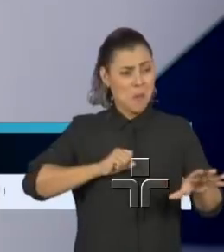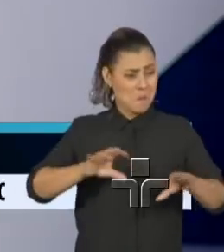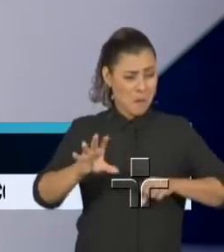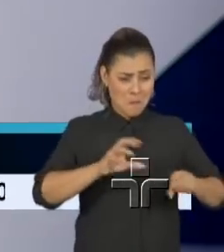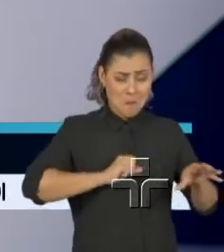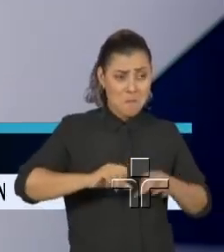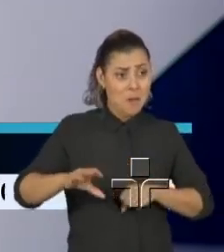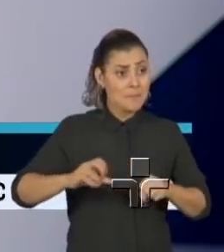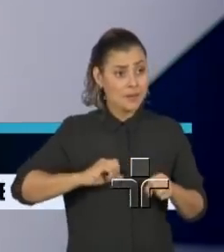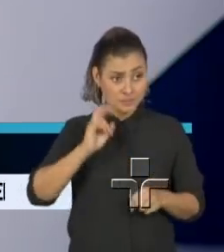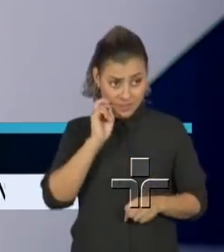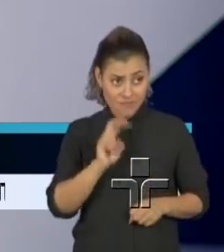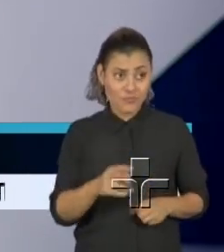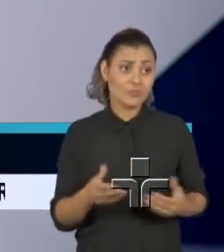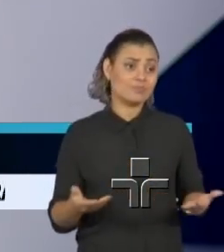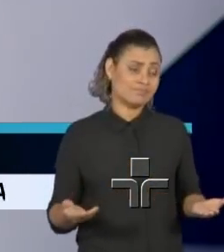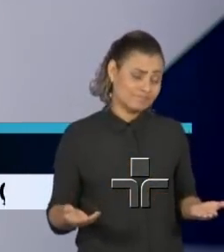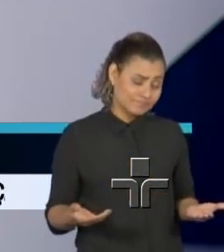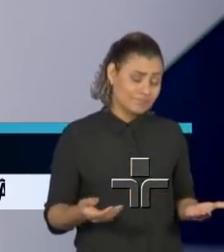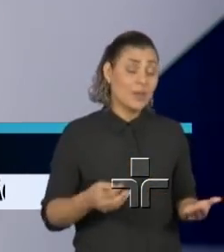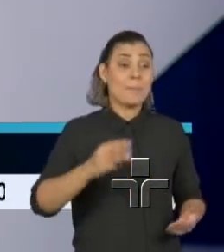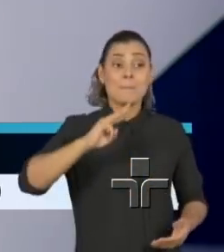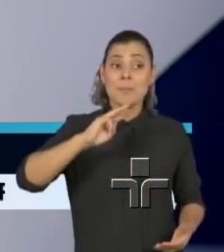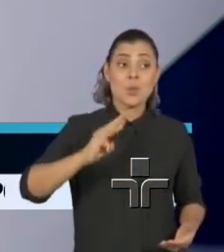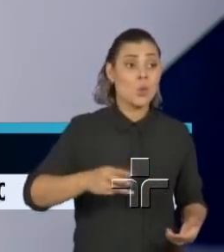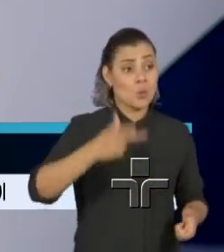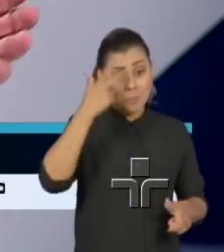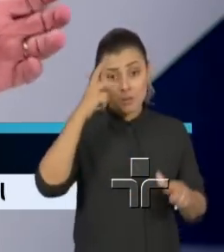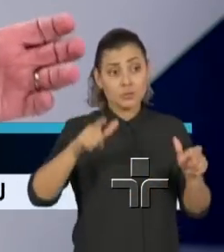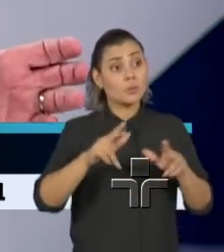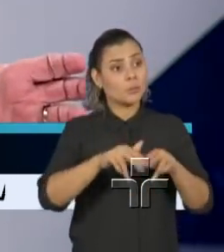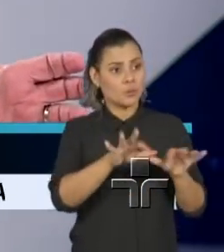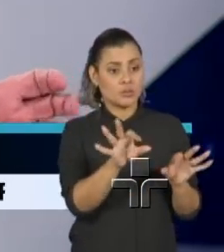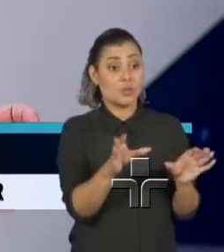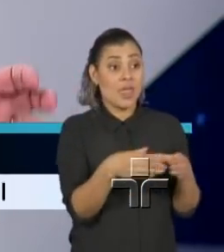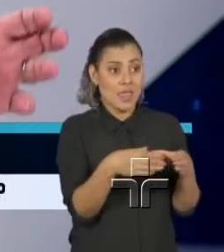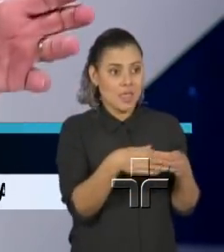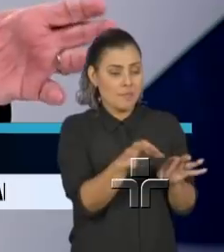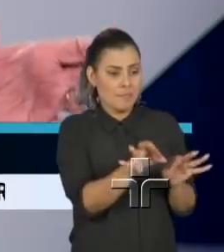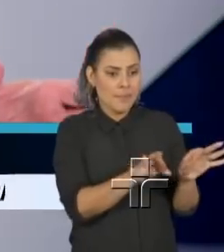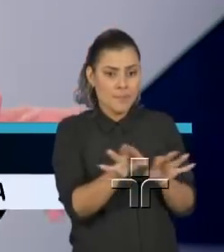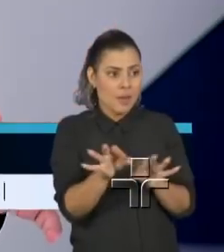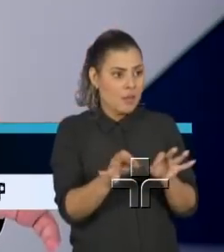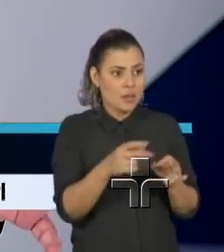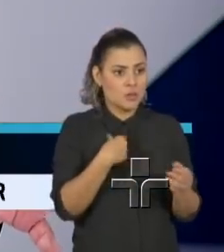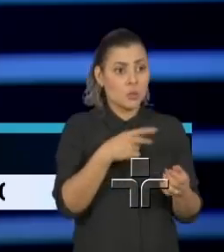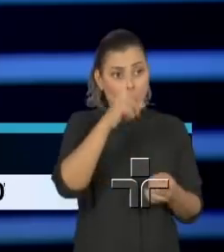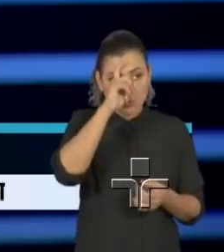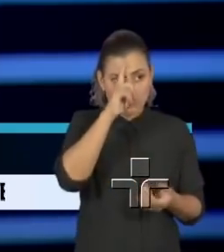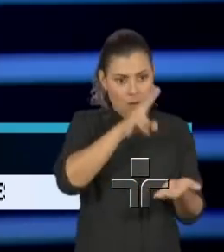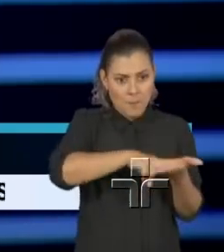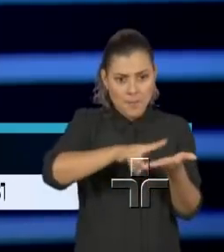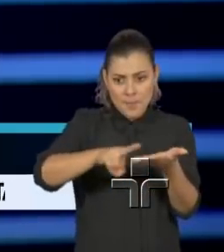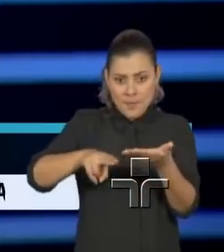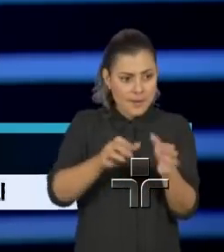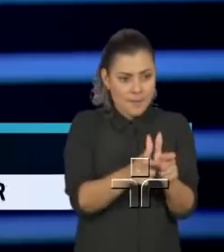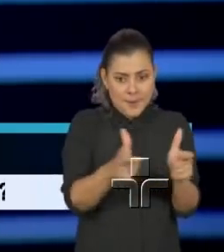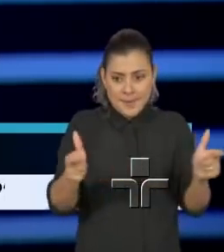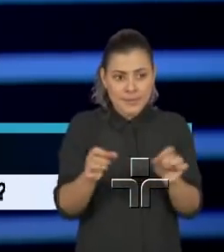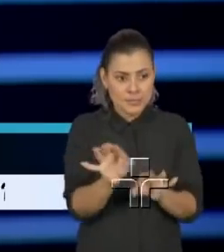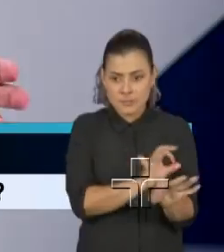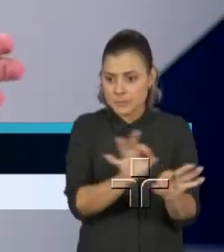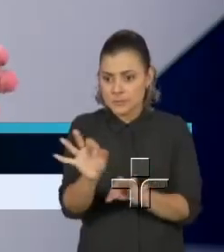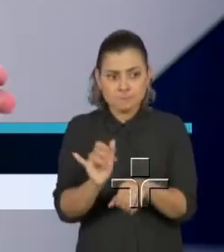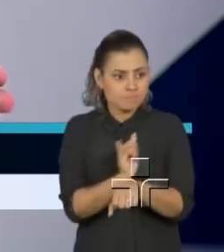como pode chegar aos milhares, as equipes já estão preparando aumento de leitos de UTI e